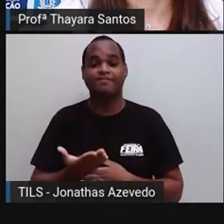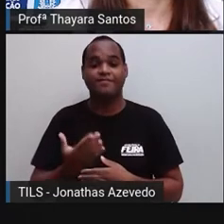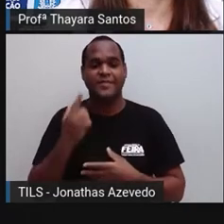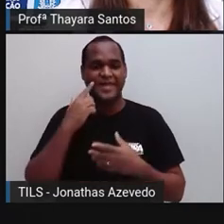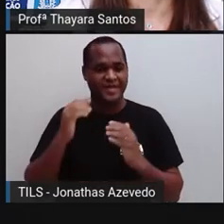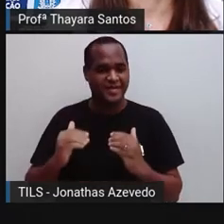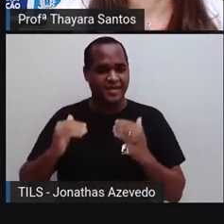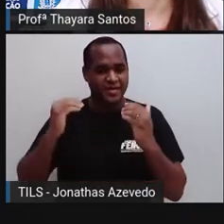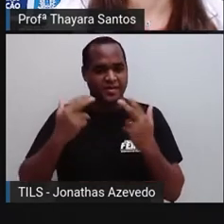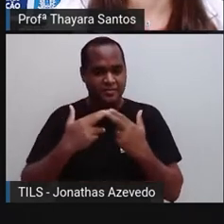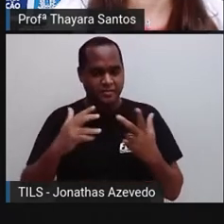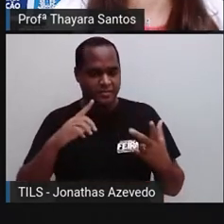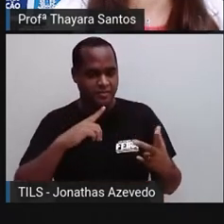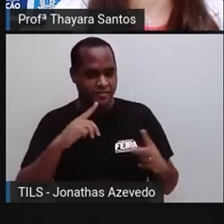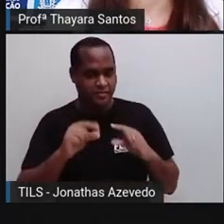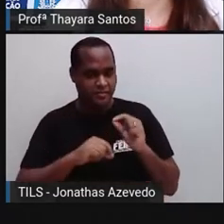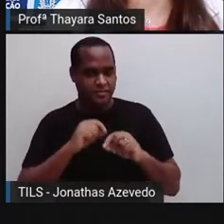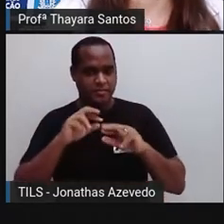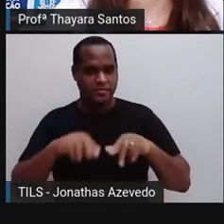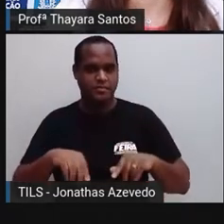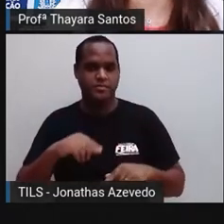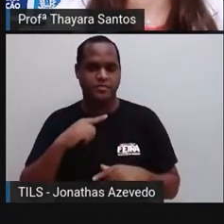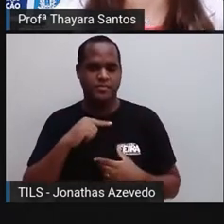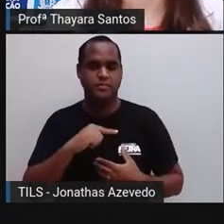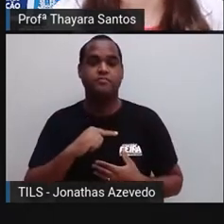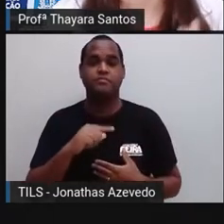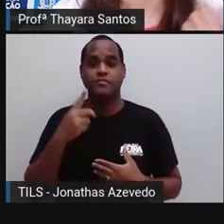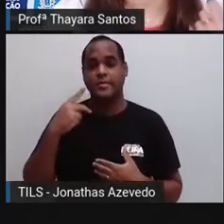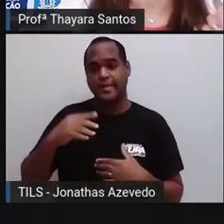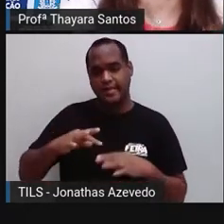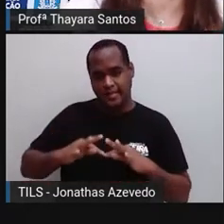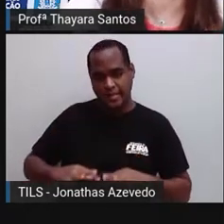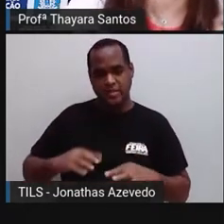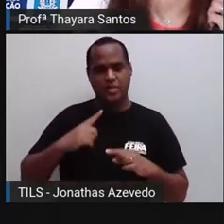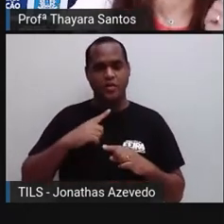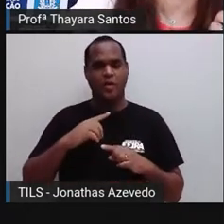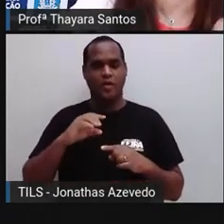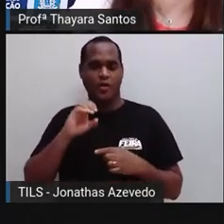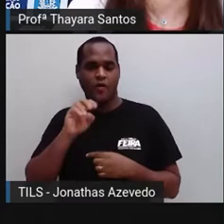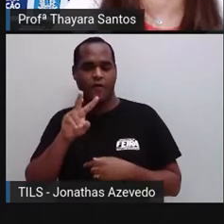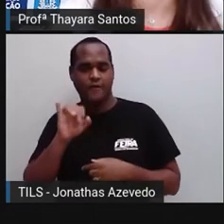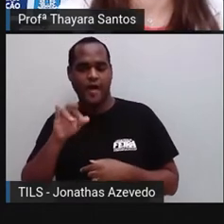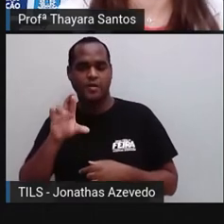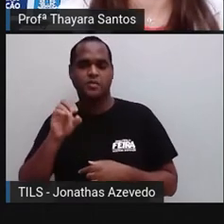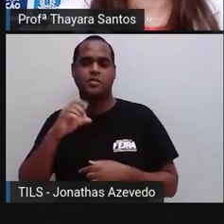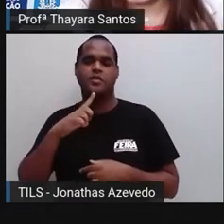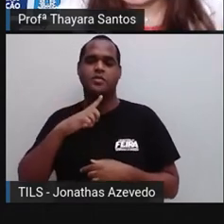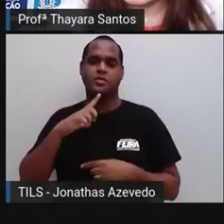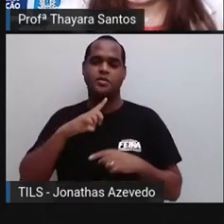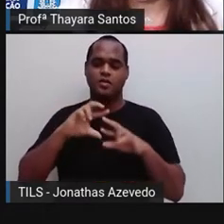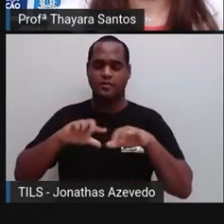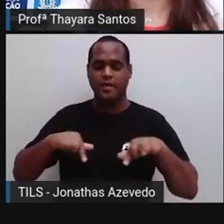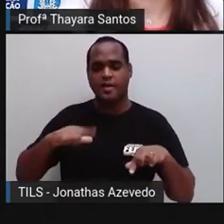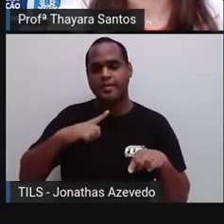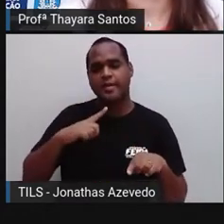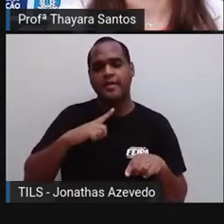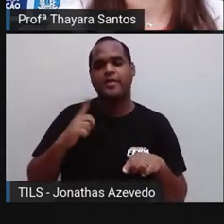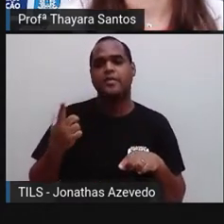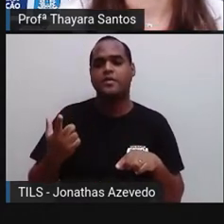A gente tem as glândulas sexuais, testículo e ovário. A hipófise, que está lá no nosso encéfalo.